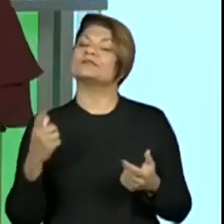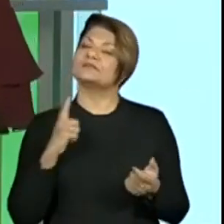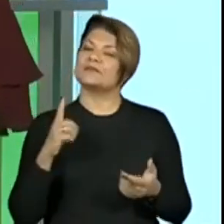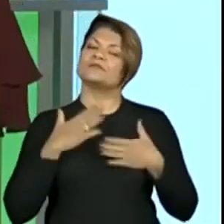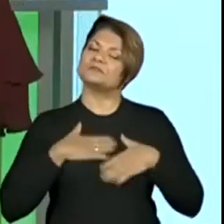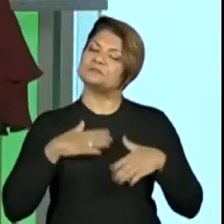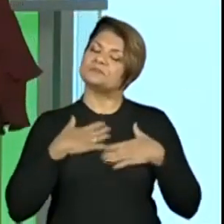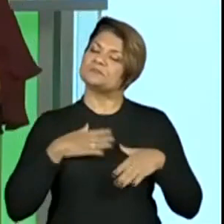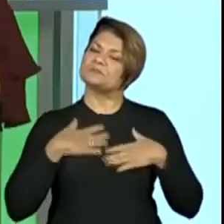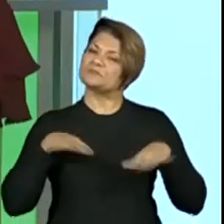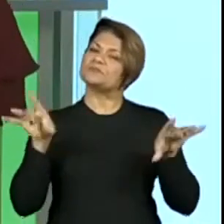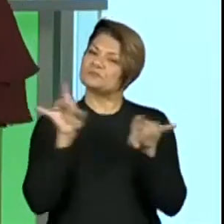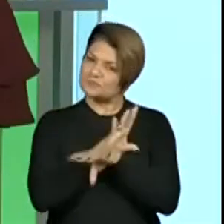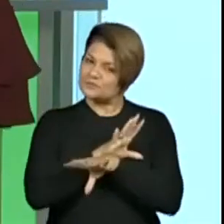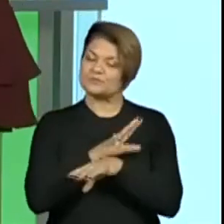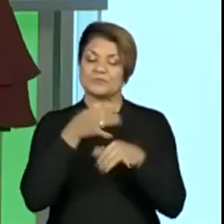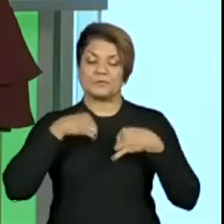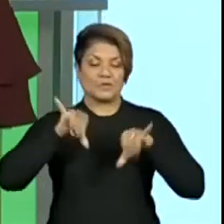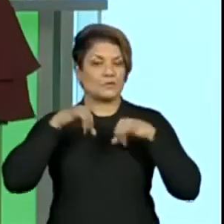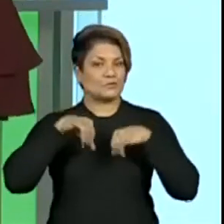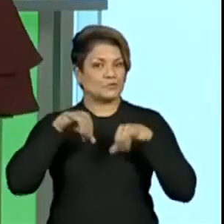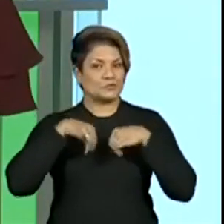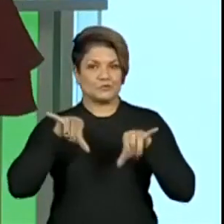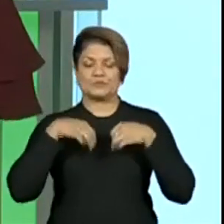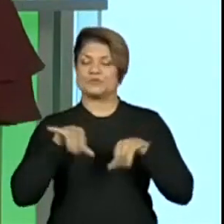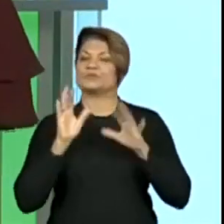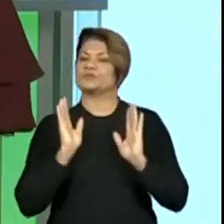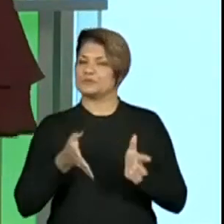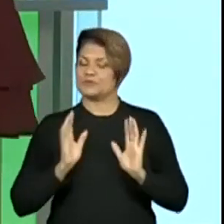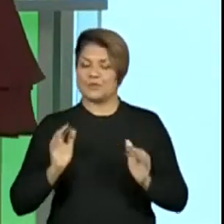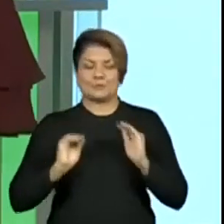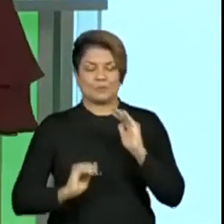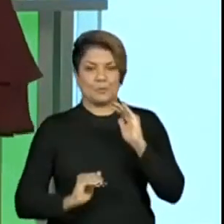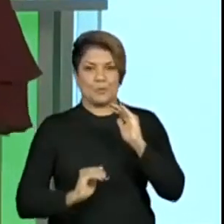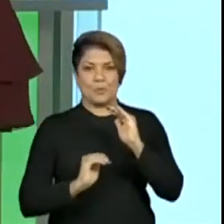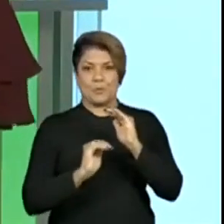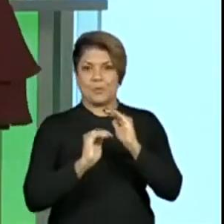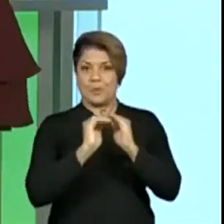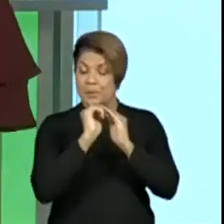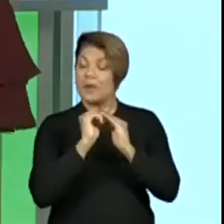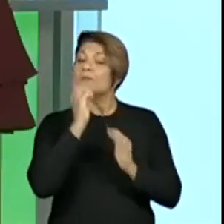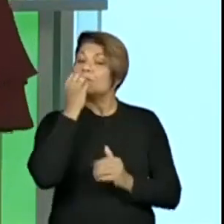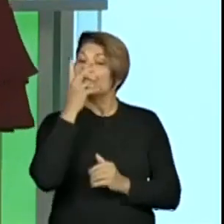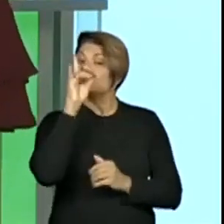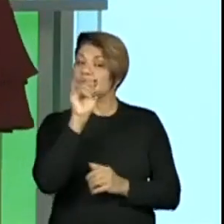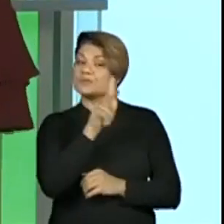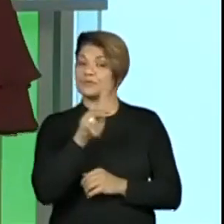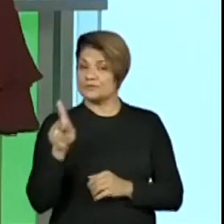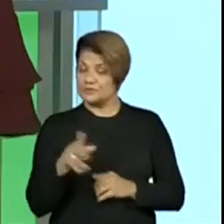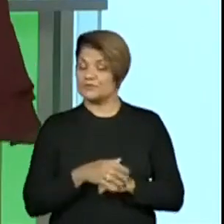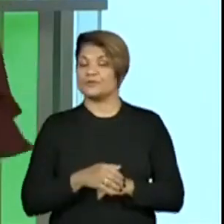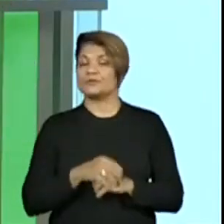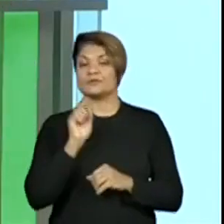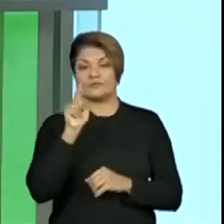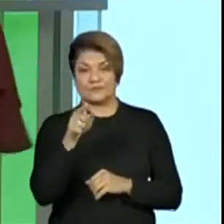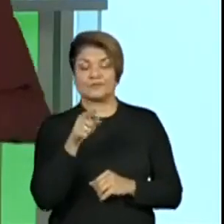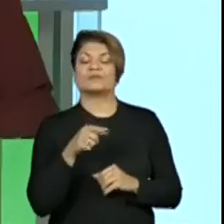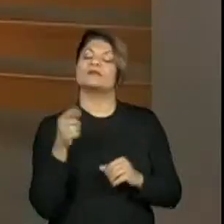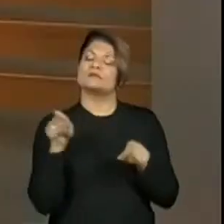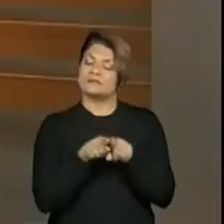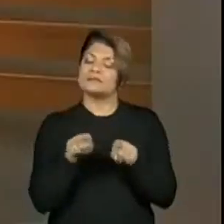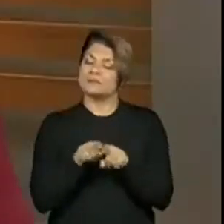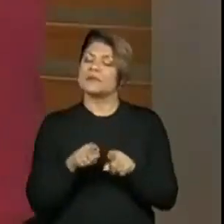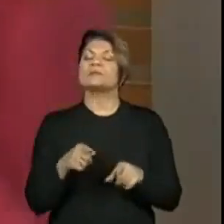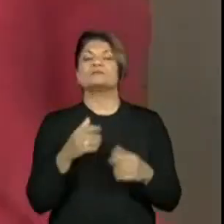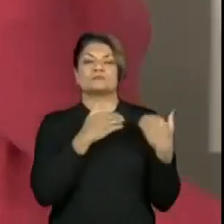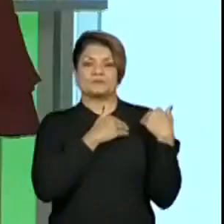descanso, todo mundo com as energias recarregadas. Bom dia, professores. Bom dia para você, que está aí do ladinho dos nossos pequenos. Boa aula.